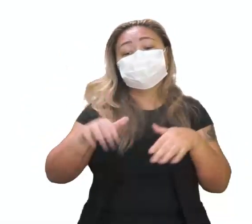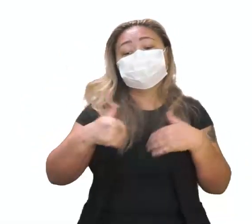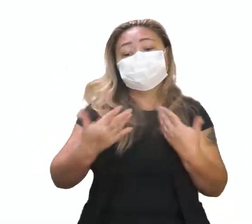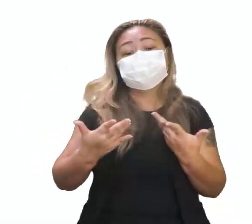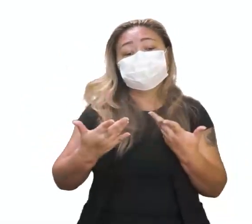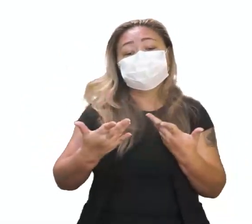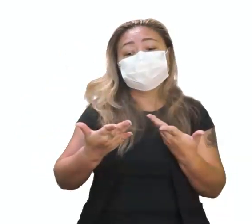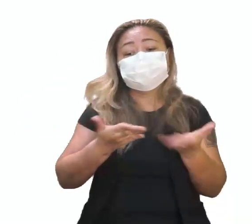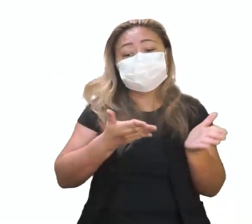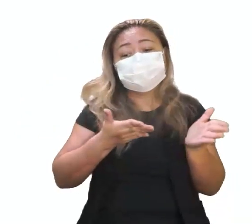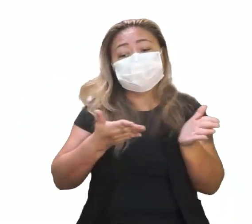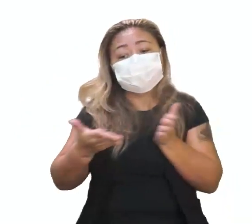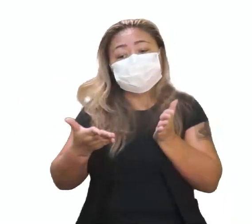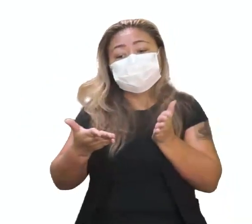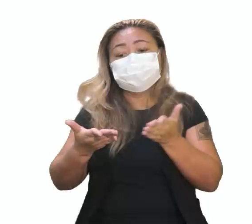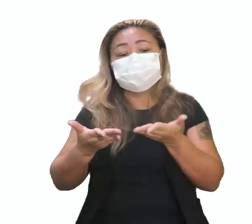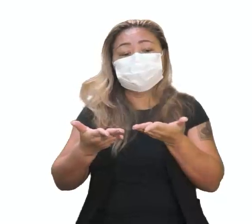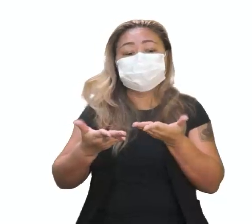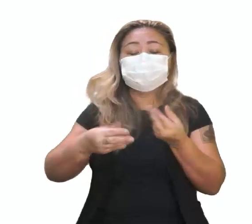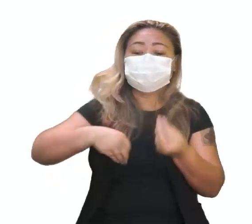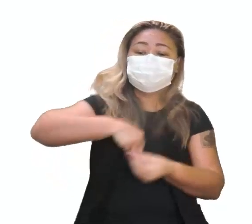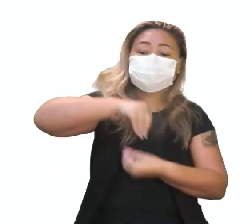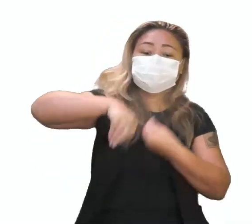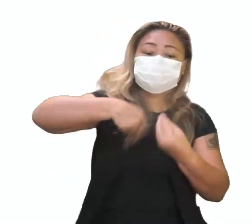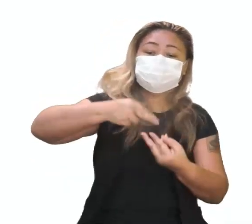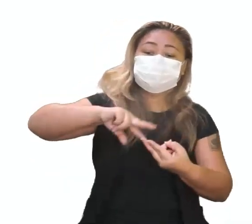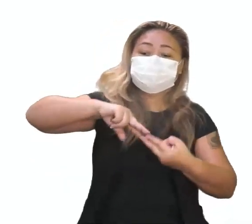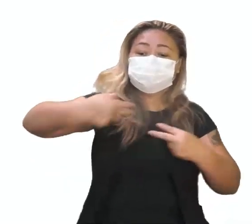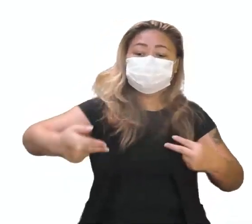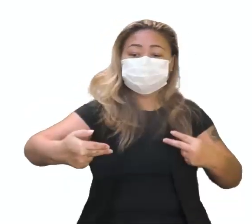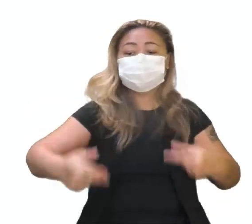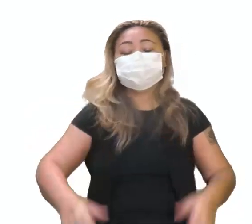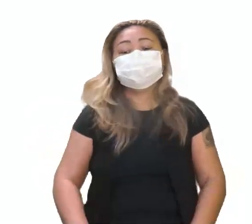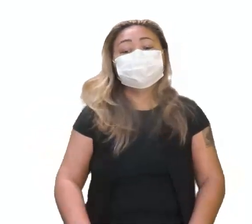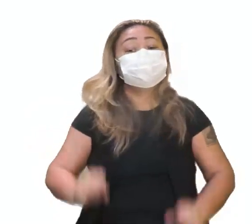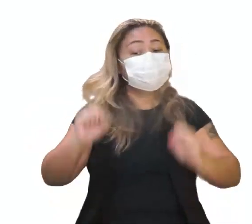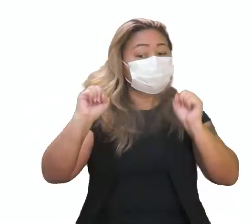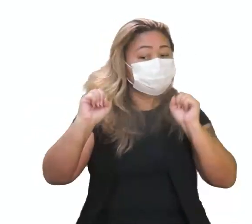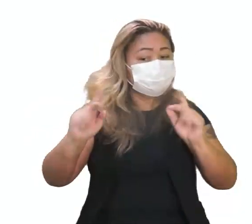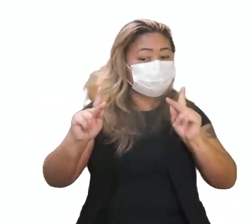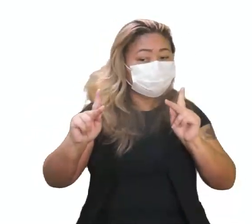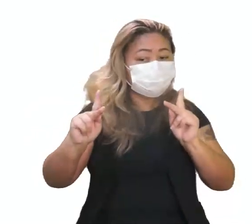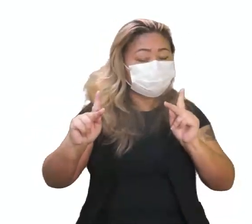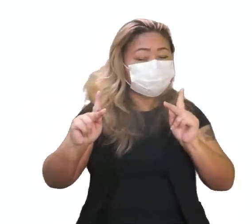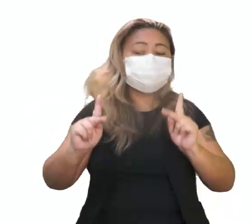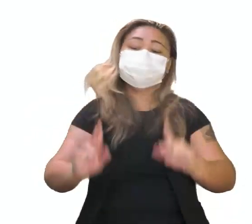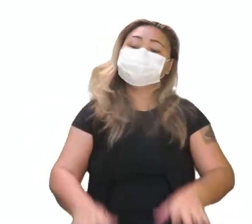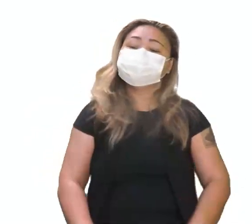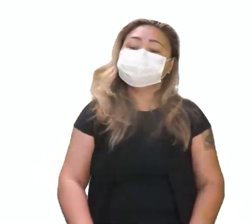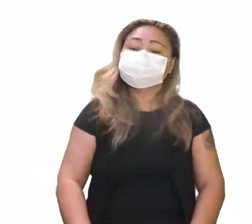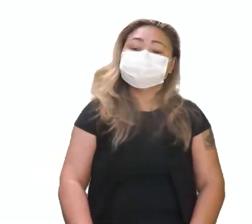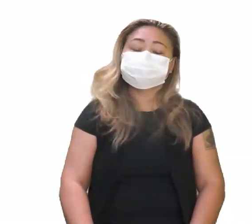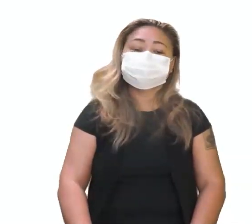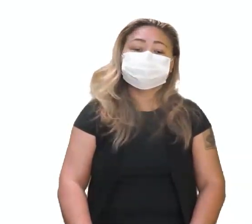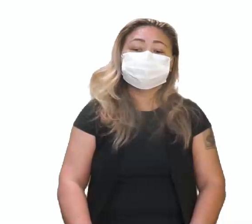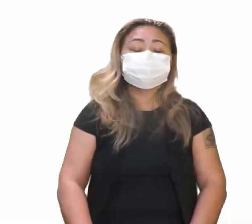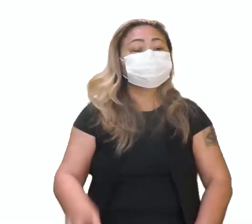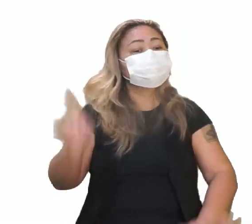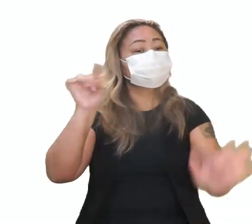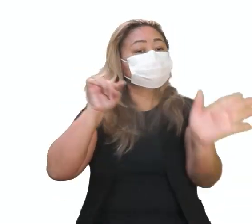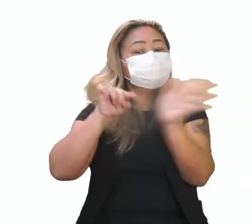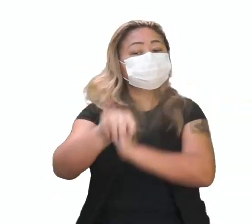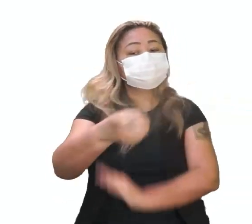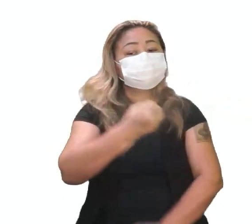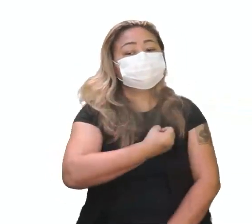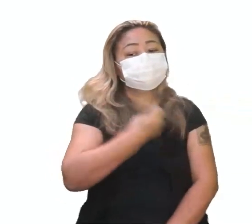aí, dessa parte da engenharia genética. Ok, vamos lá? Questão